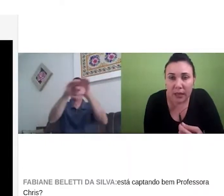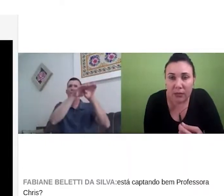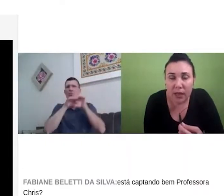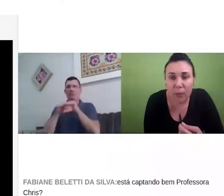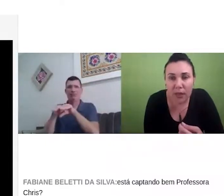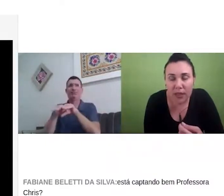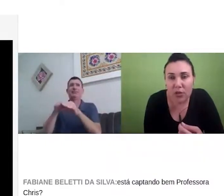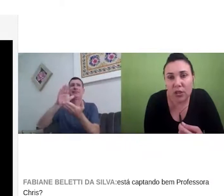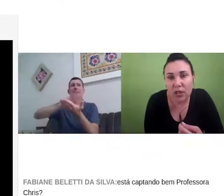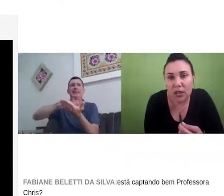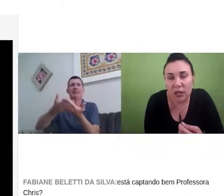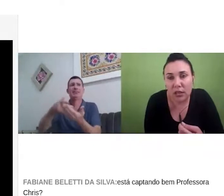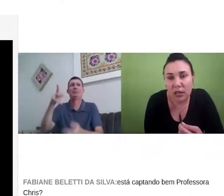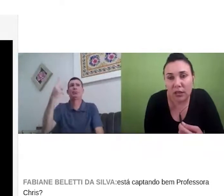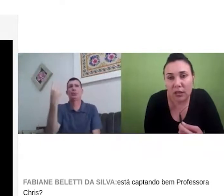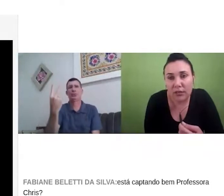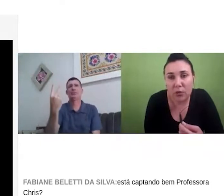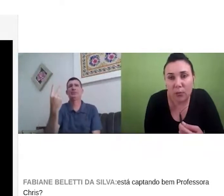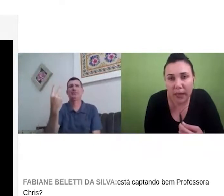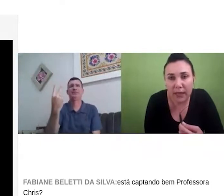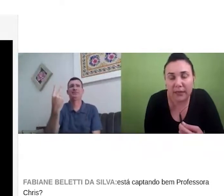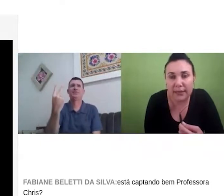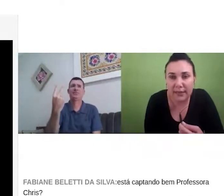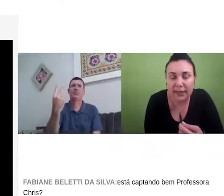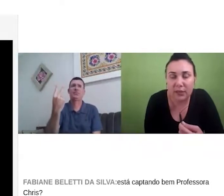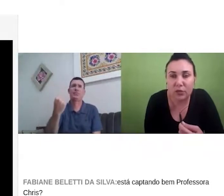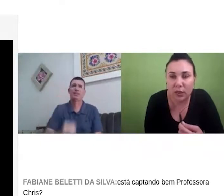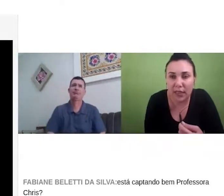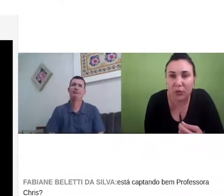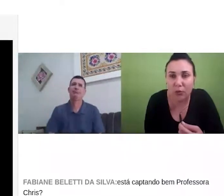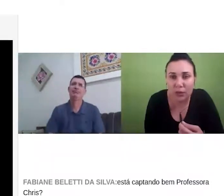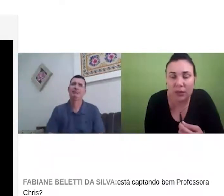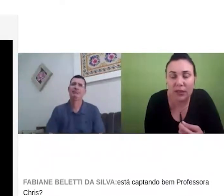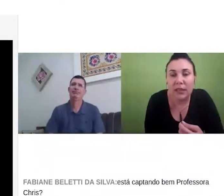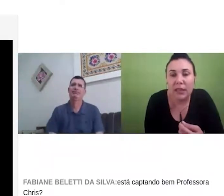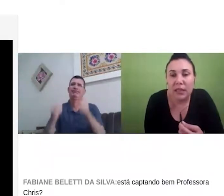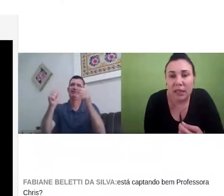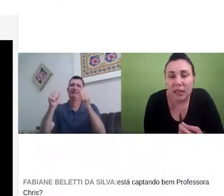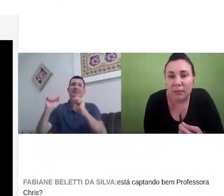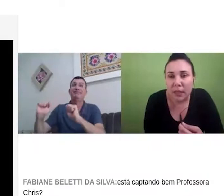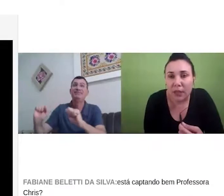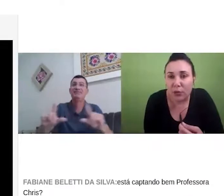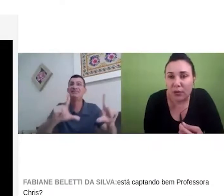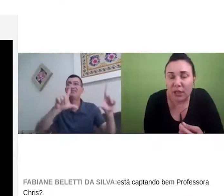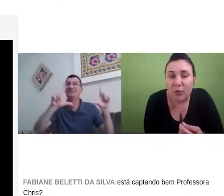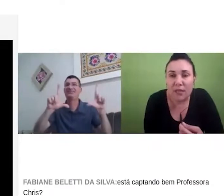Então, é importante que se compreenda a existência dos dois alunos para que todos tenham o mesmo